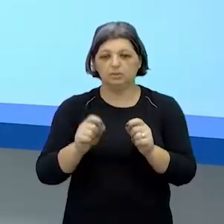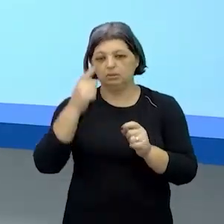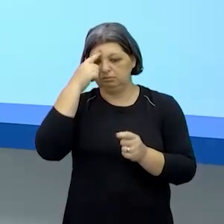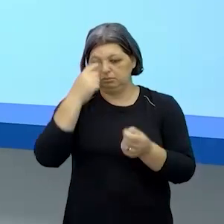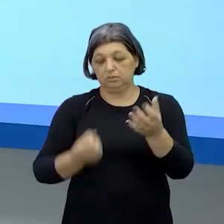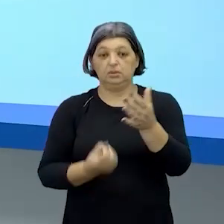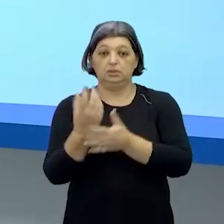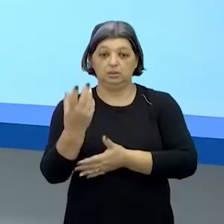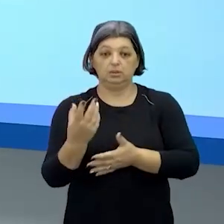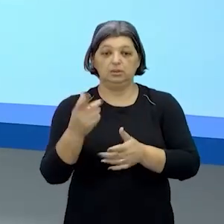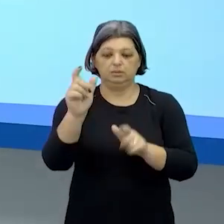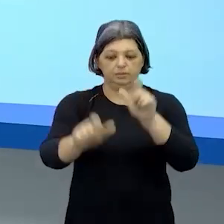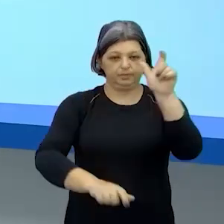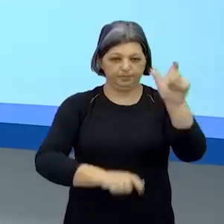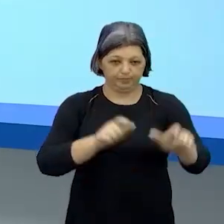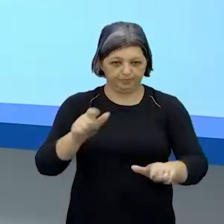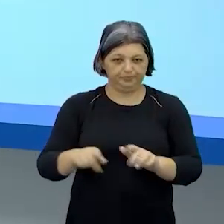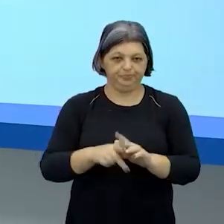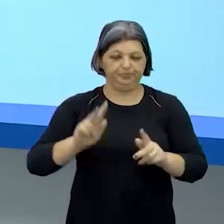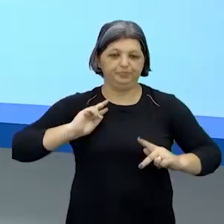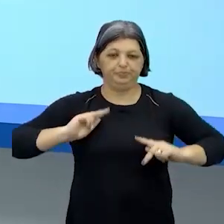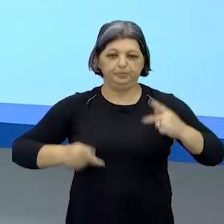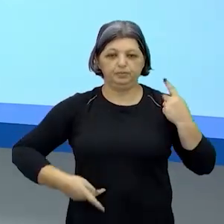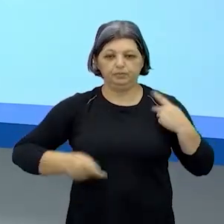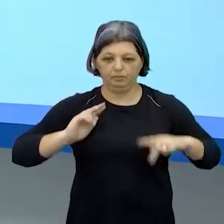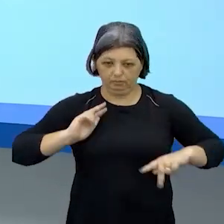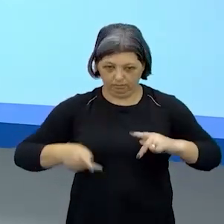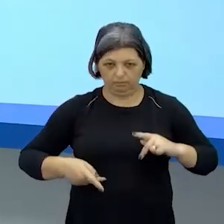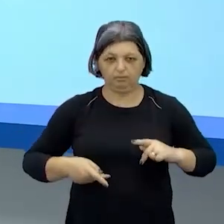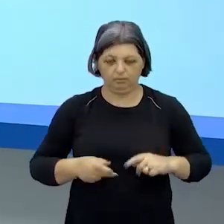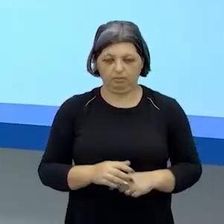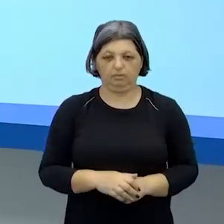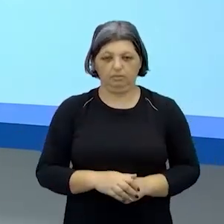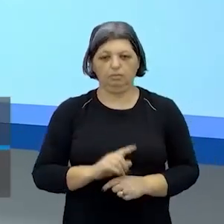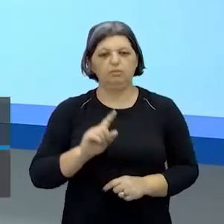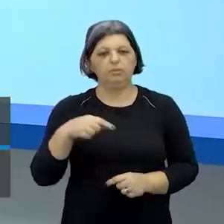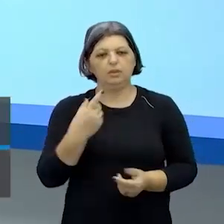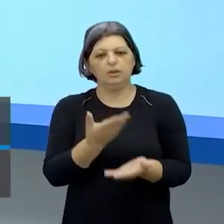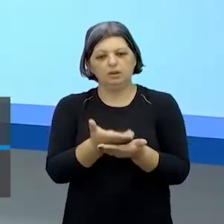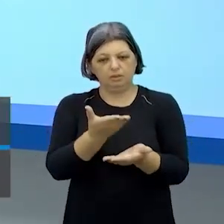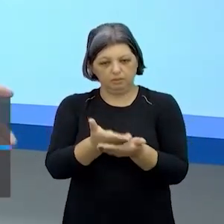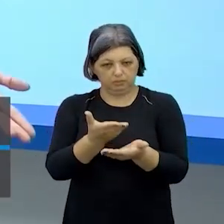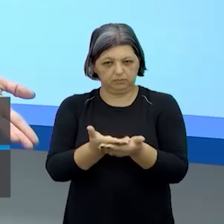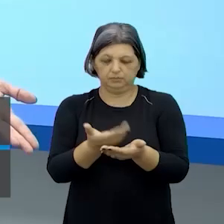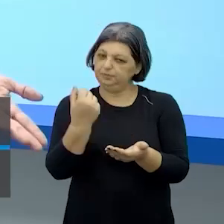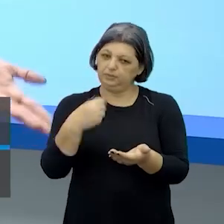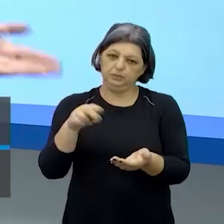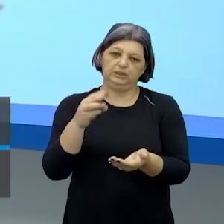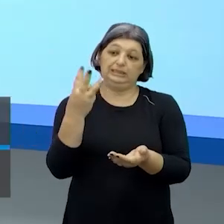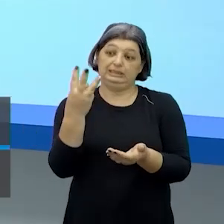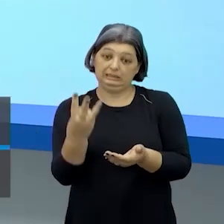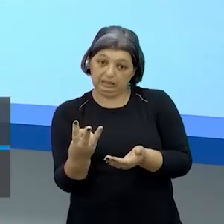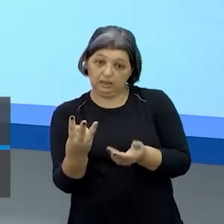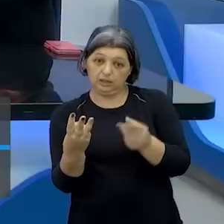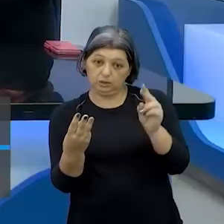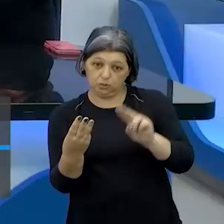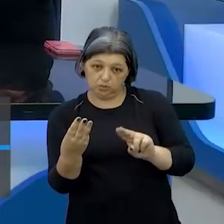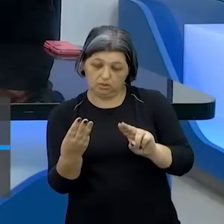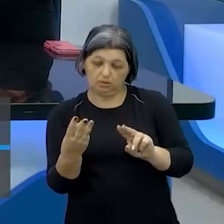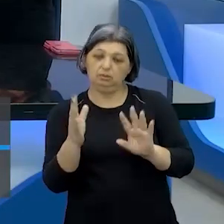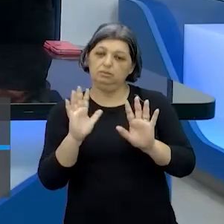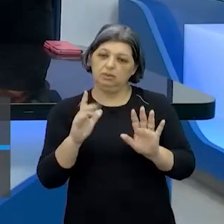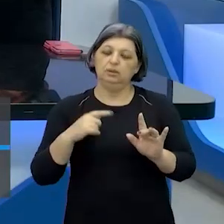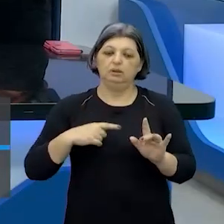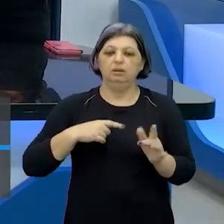esse texto vai criar essa performance em cima disso que a gente já vem estudando não precisa só usar os três sim mas você tem